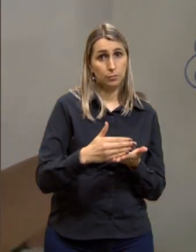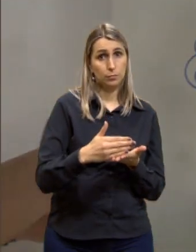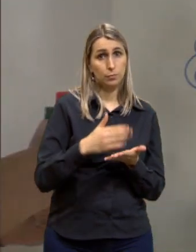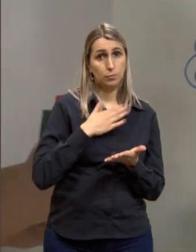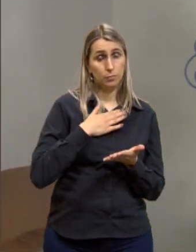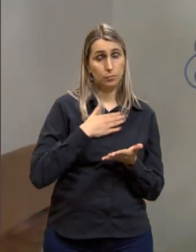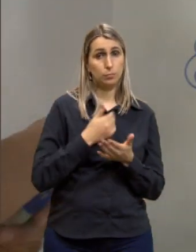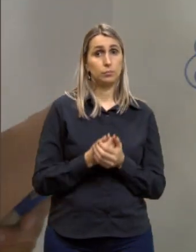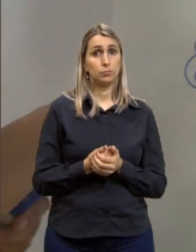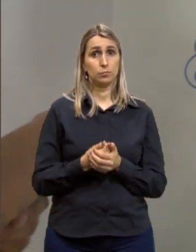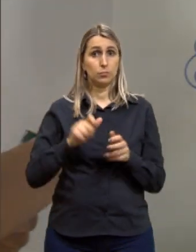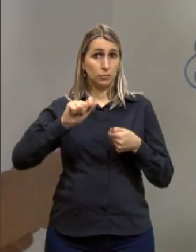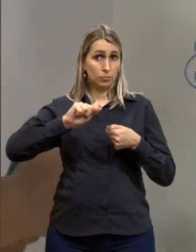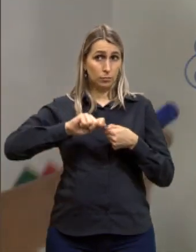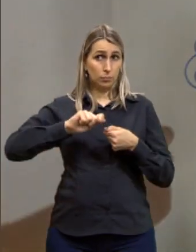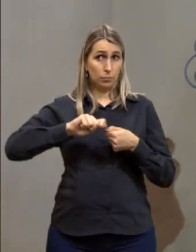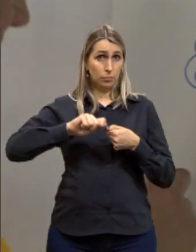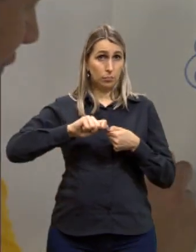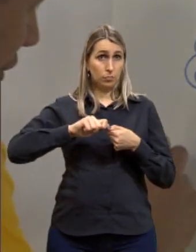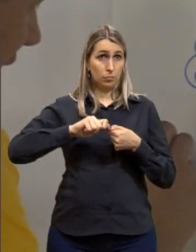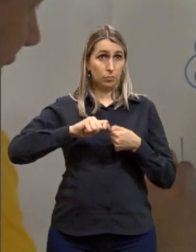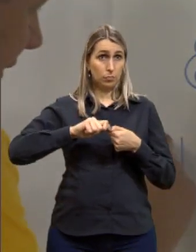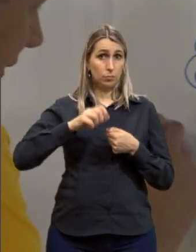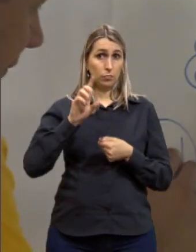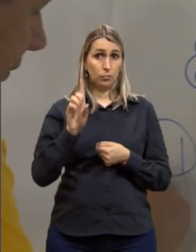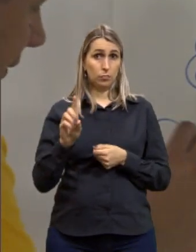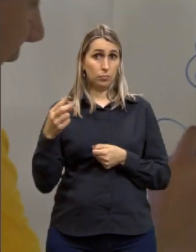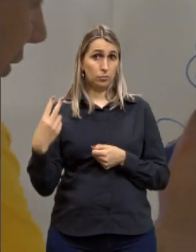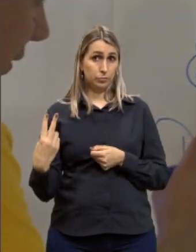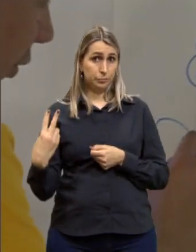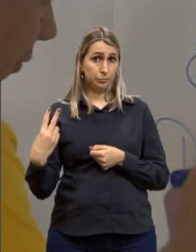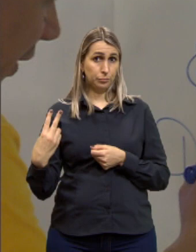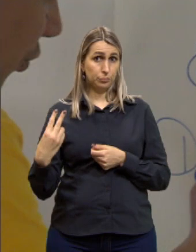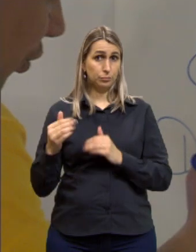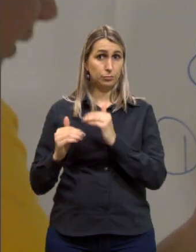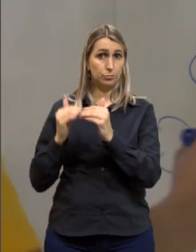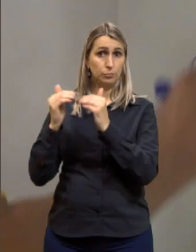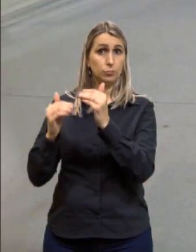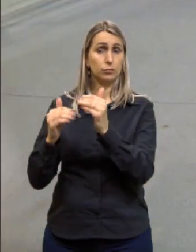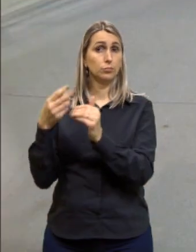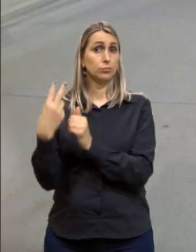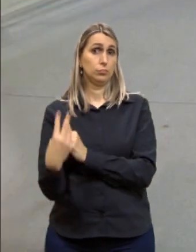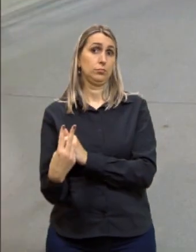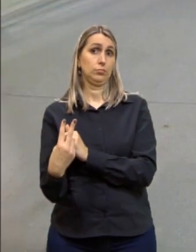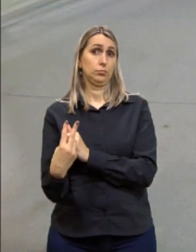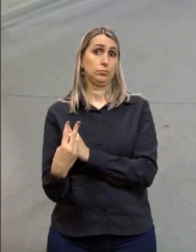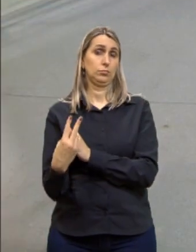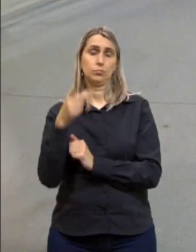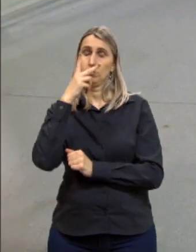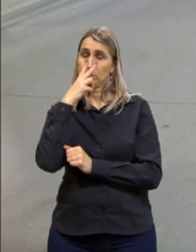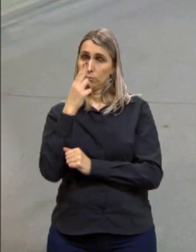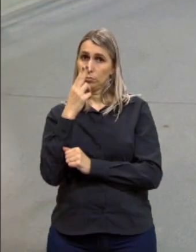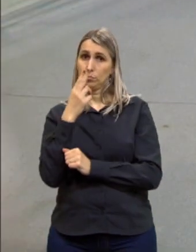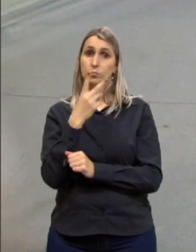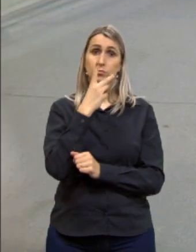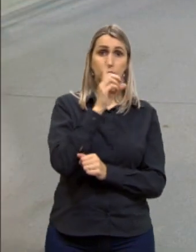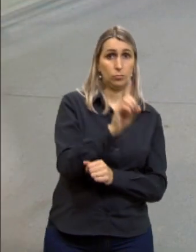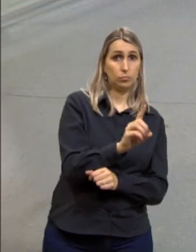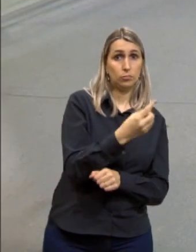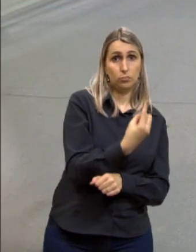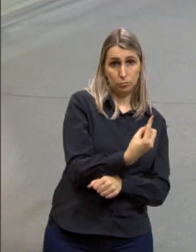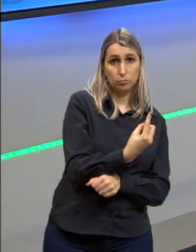Então, que que eu vou fazer no meu D2, que é o desenvolvimento 2? A mesma coisa do D1.